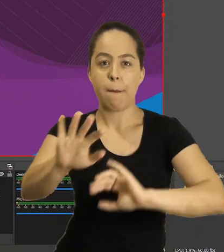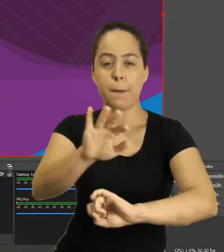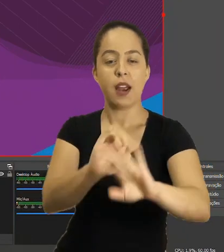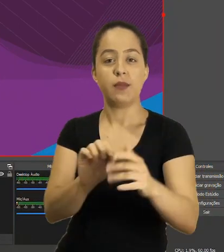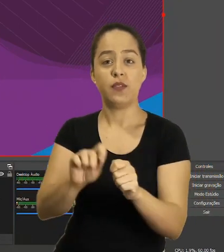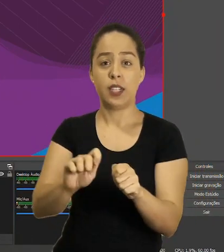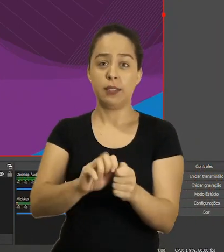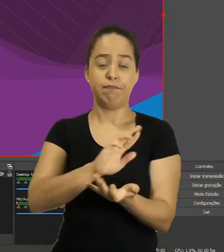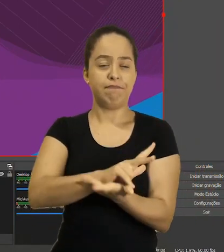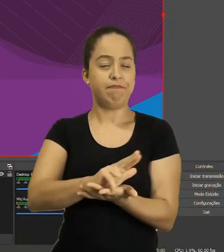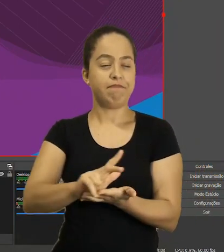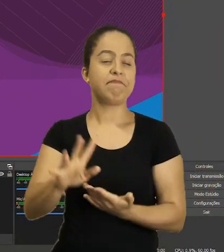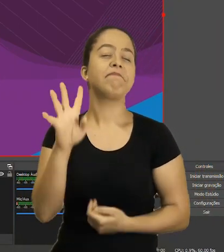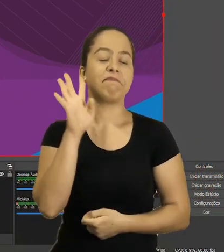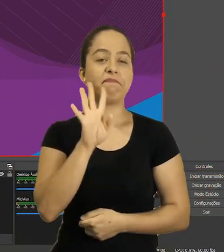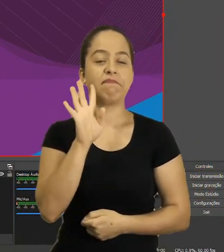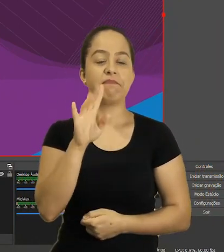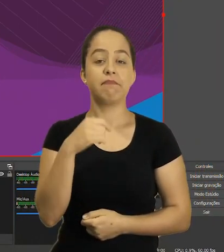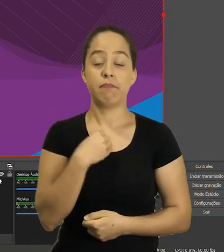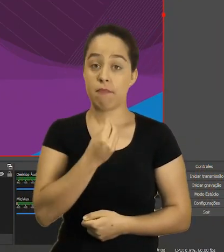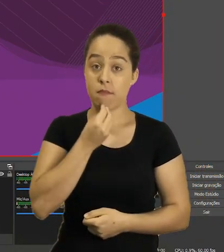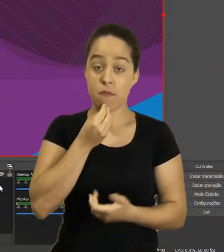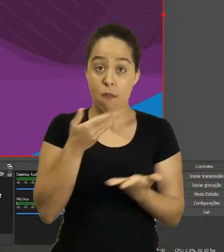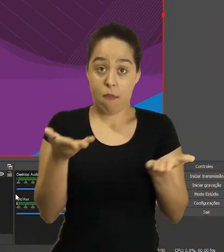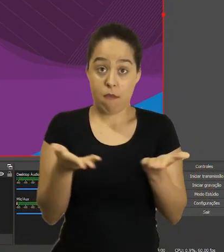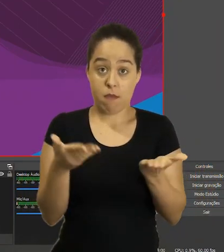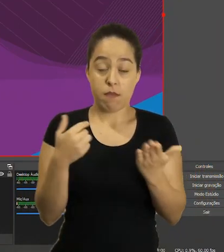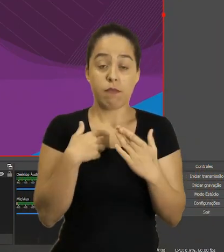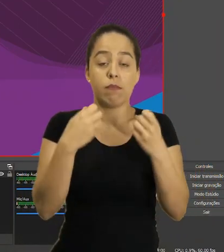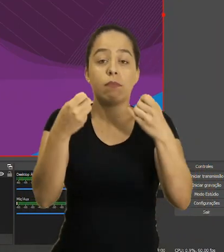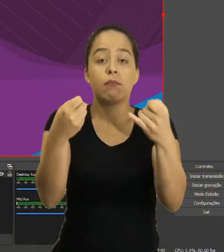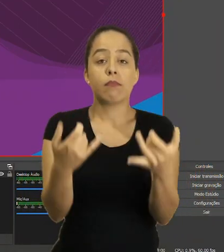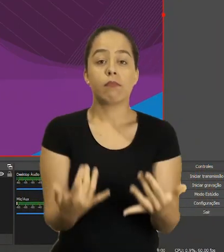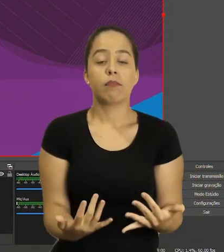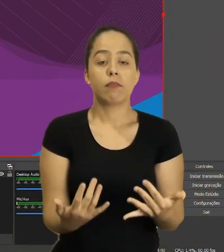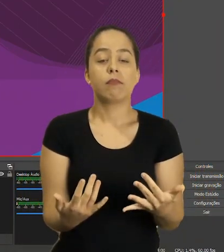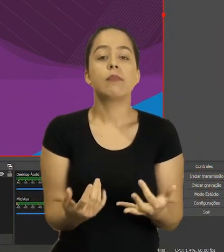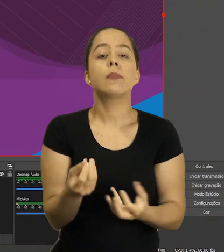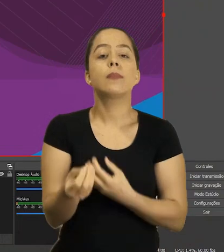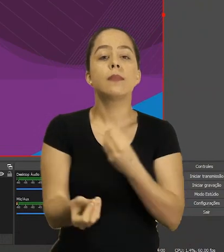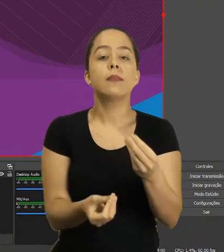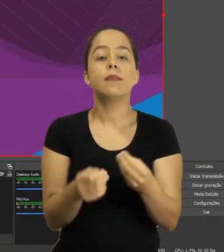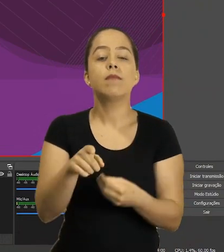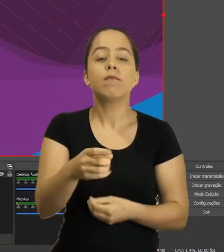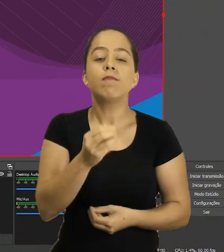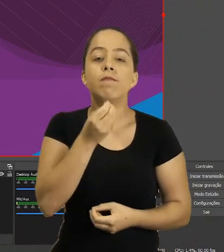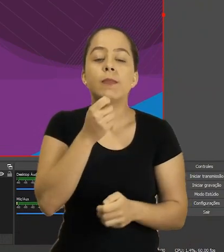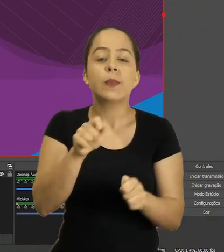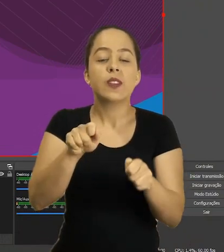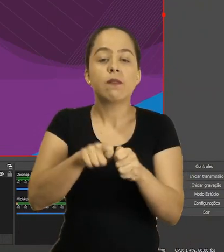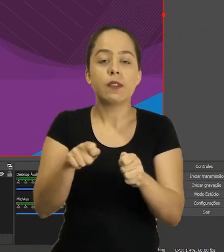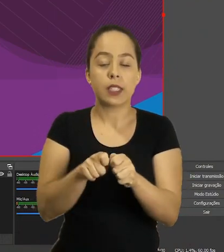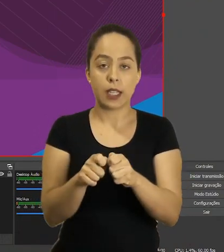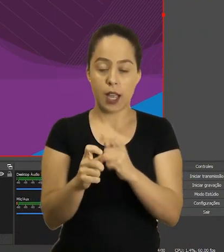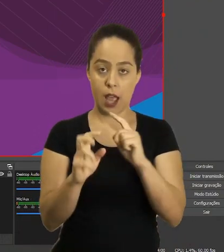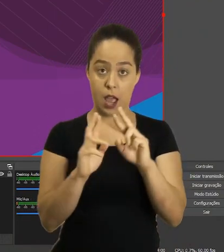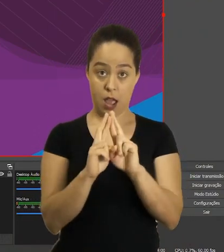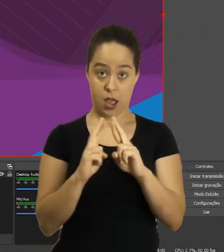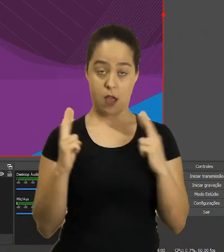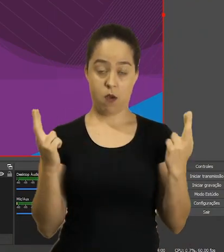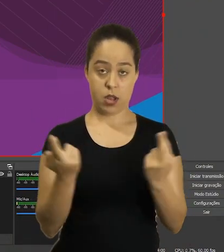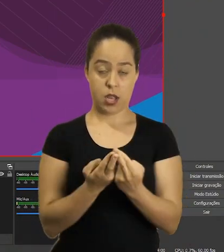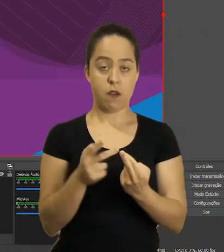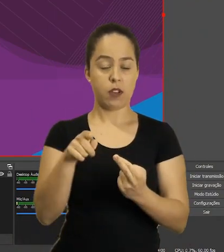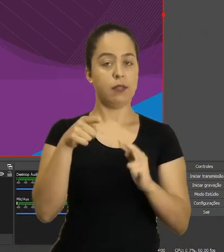e fazer várias coisas legais. Eu vou explicar hoje como você faz para